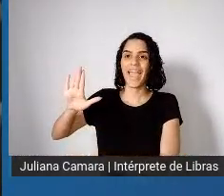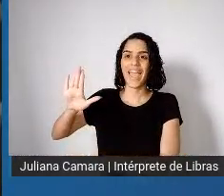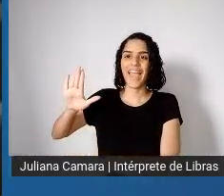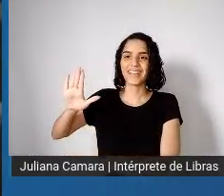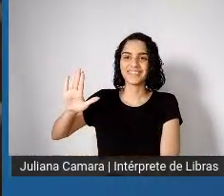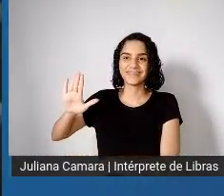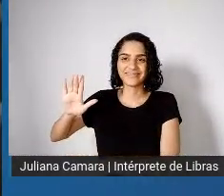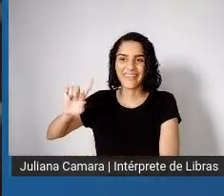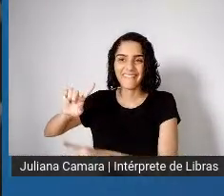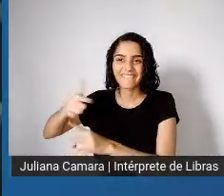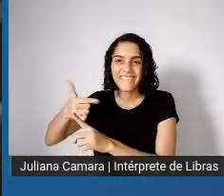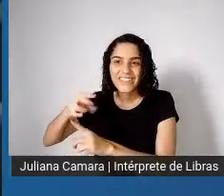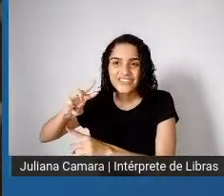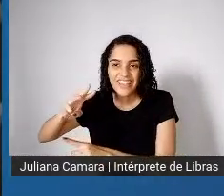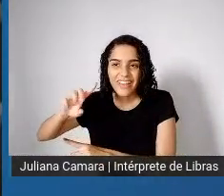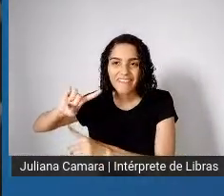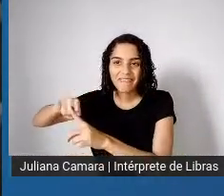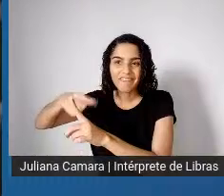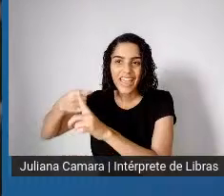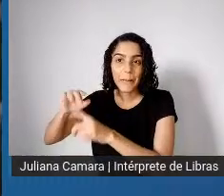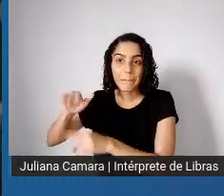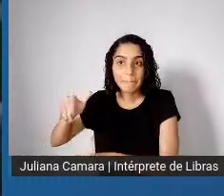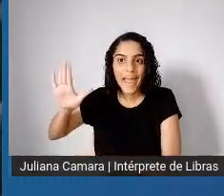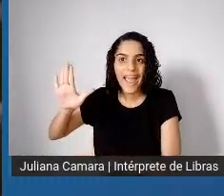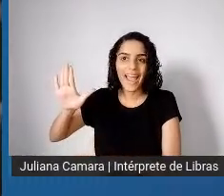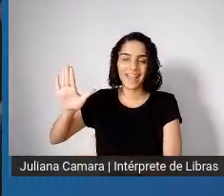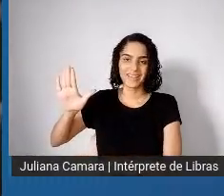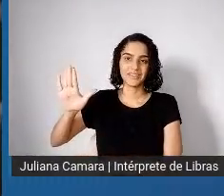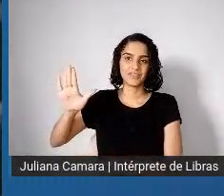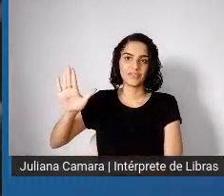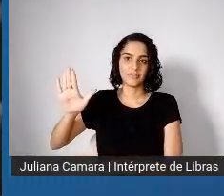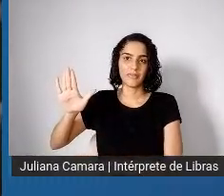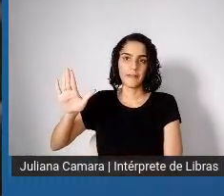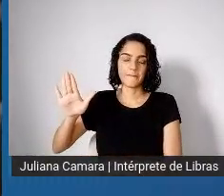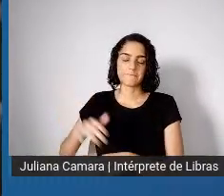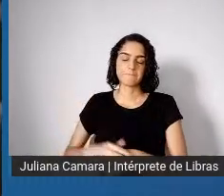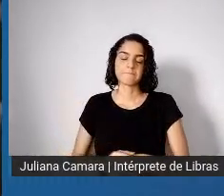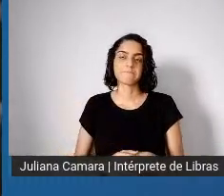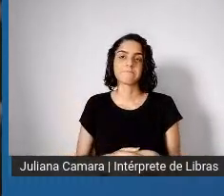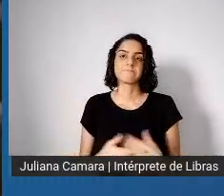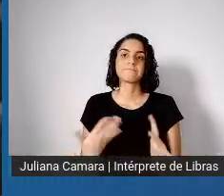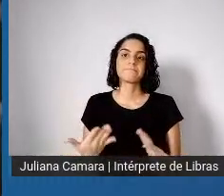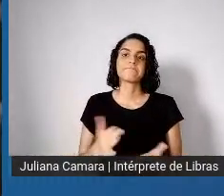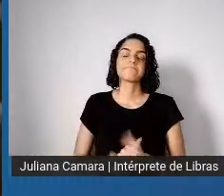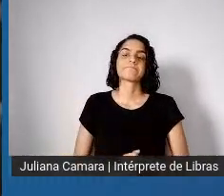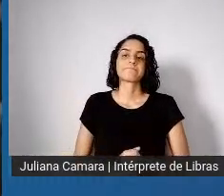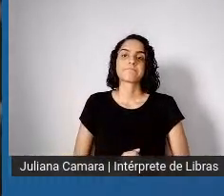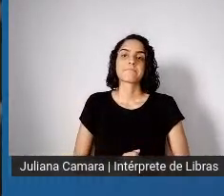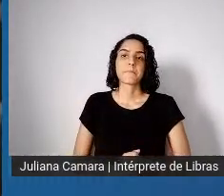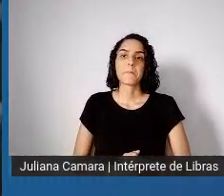de 1 a cada mil e um bairro pobre de 23 a cada mil.